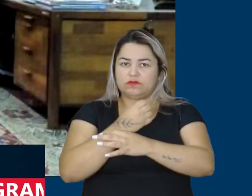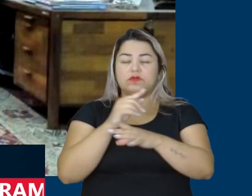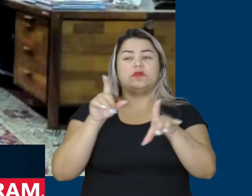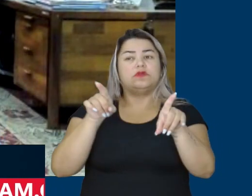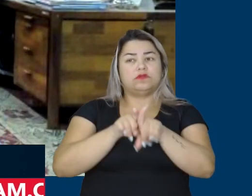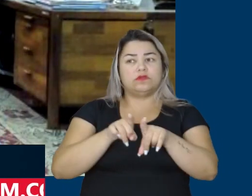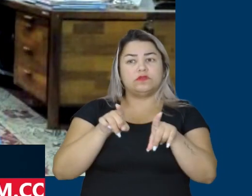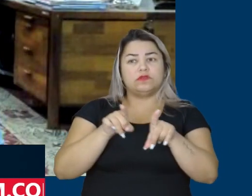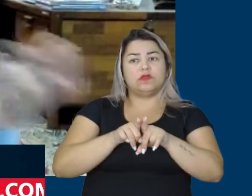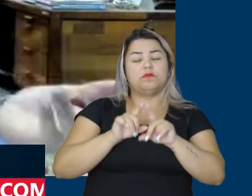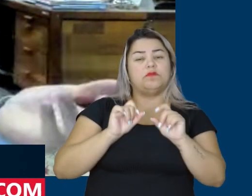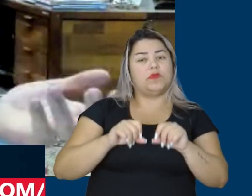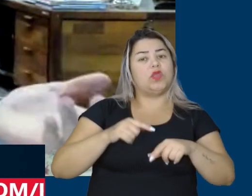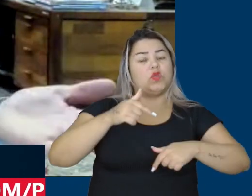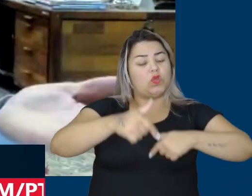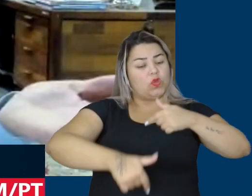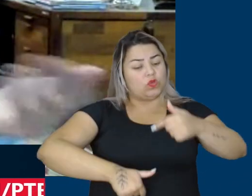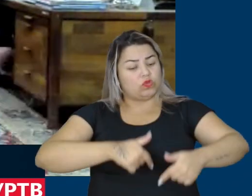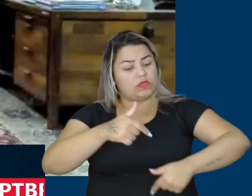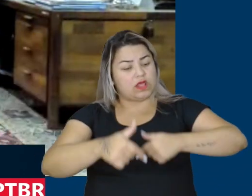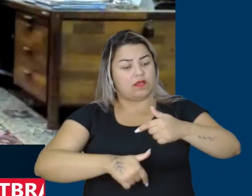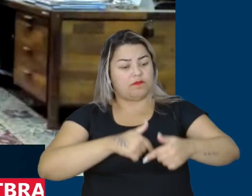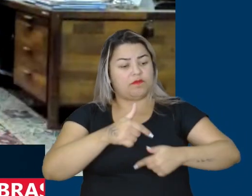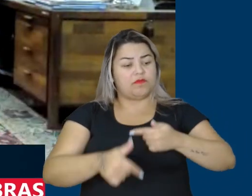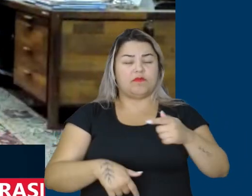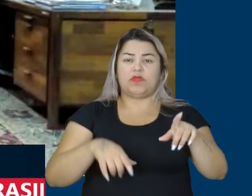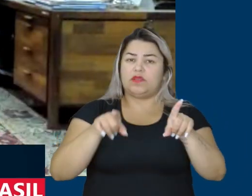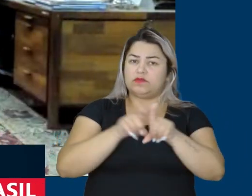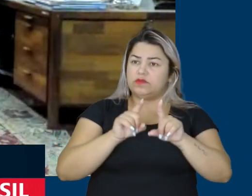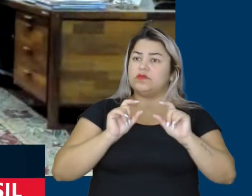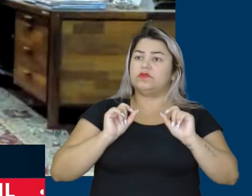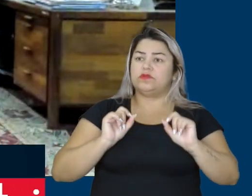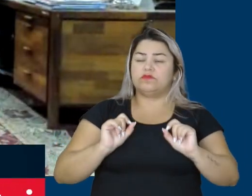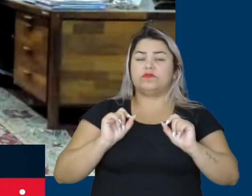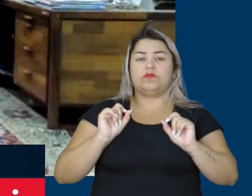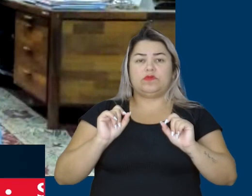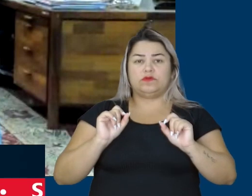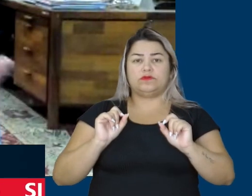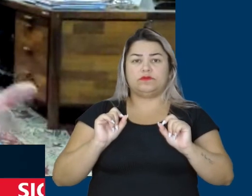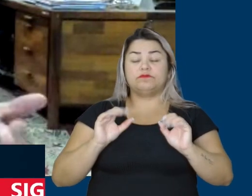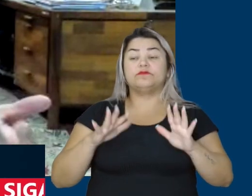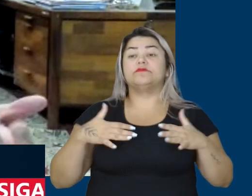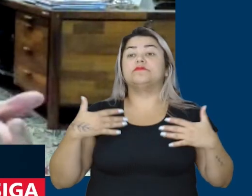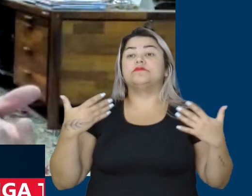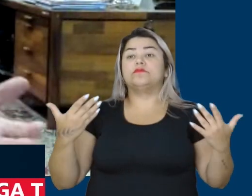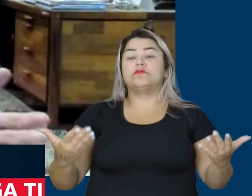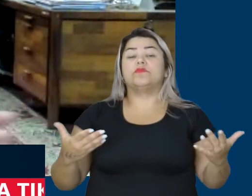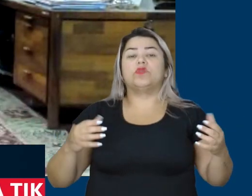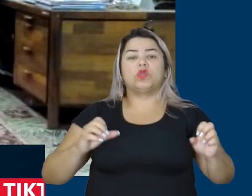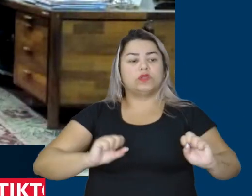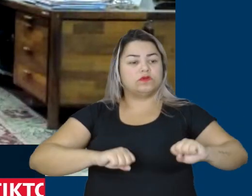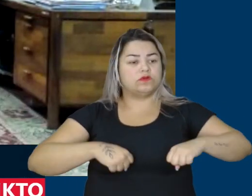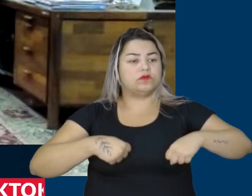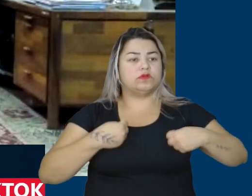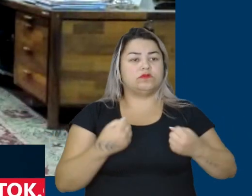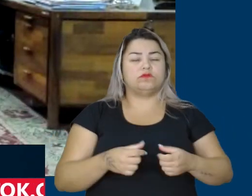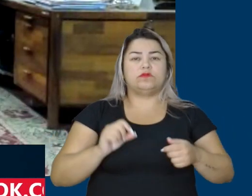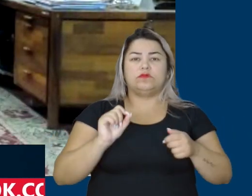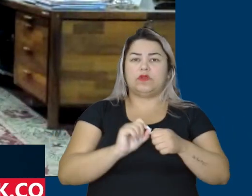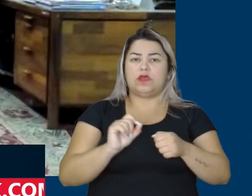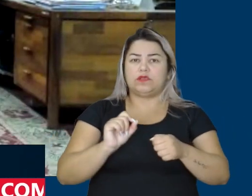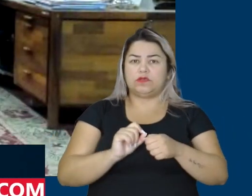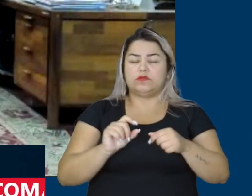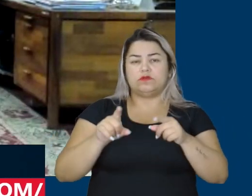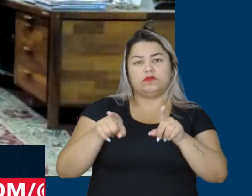arrumar um emprego e aí formalmente ser substituído. Esse é todo o esforço que nós estamos fazendo e junto com isso